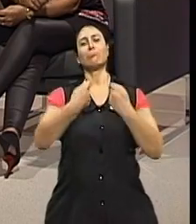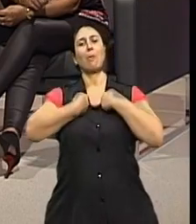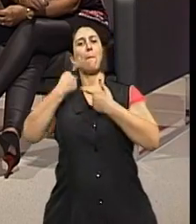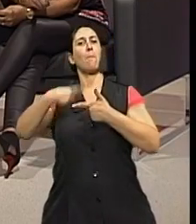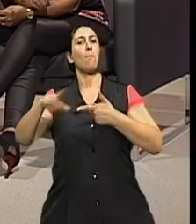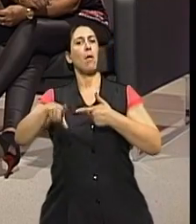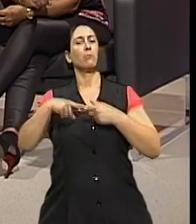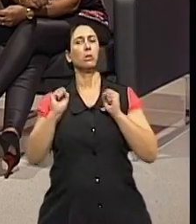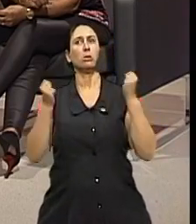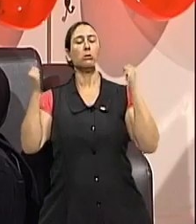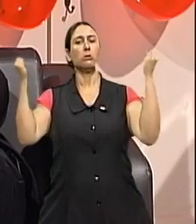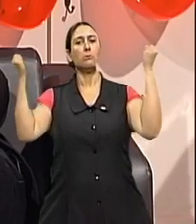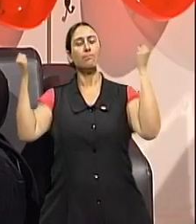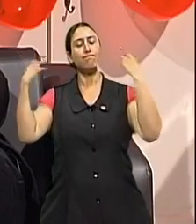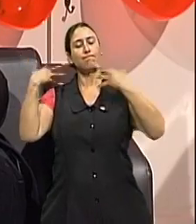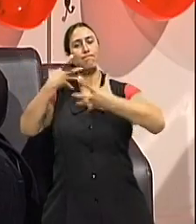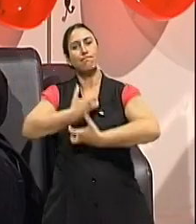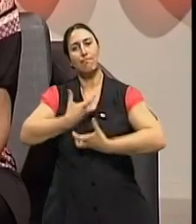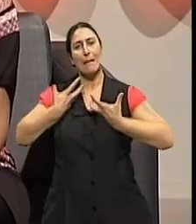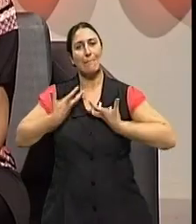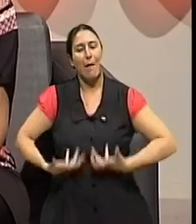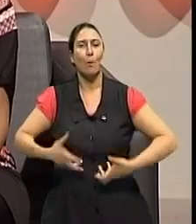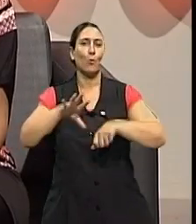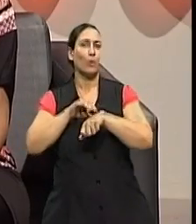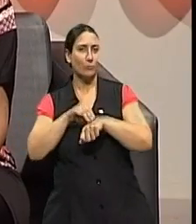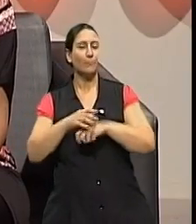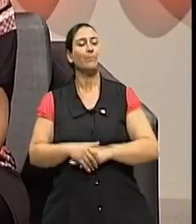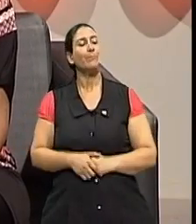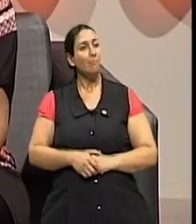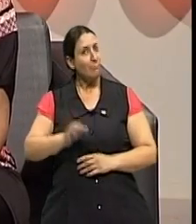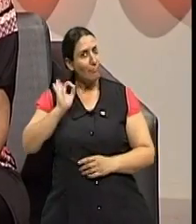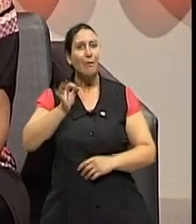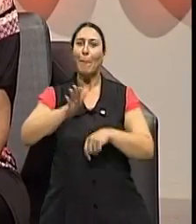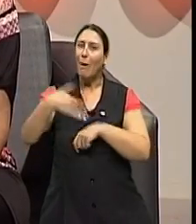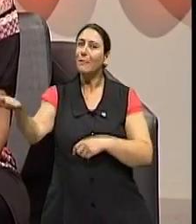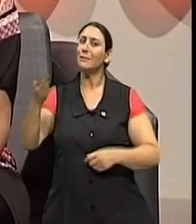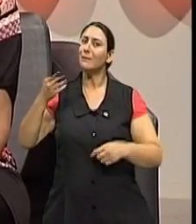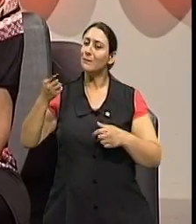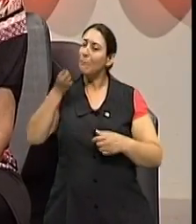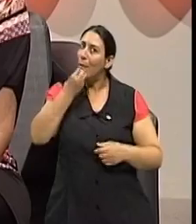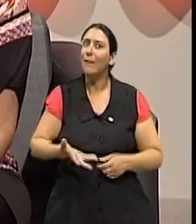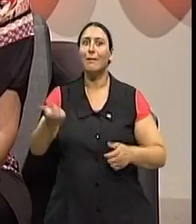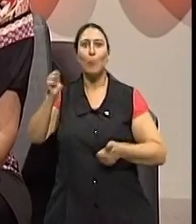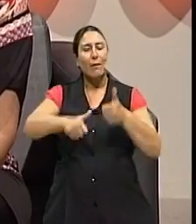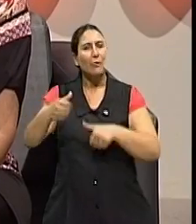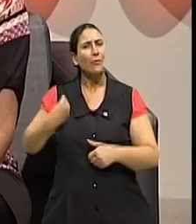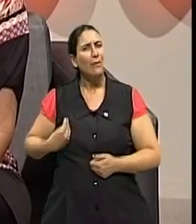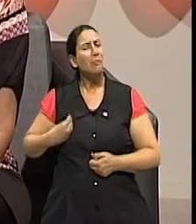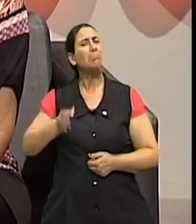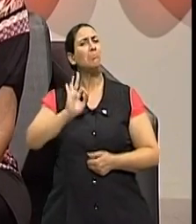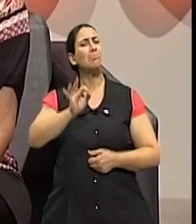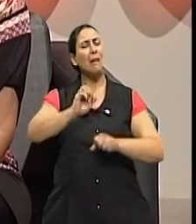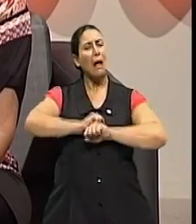a gente chega mais longe e mais saudável. bem. E com mais vida, com mais qualidade, que é a gente toca aqui no programa. Mas está ficando